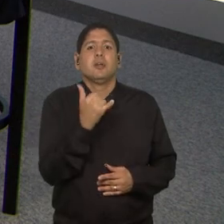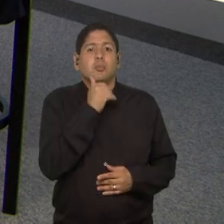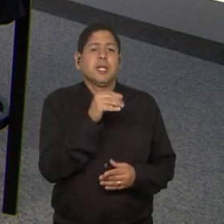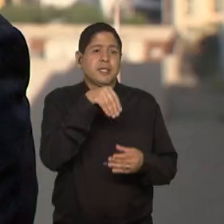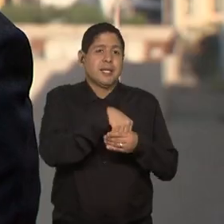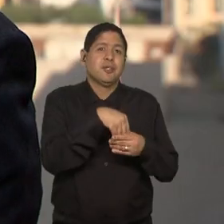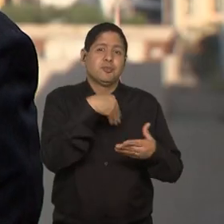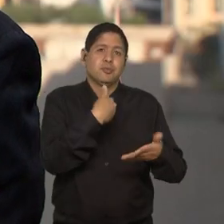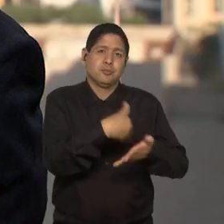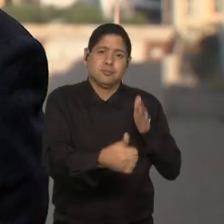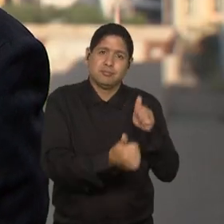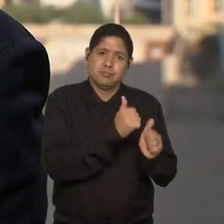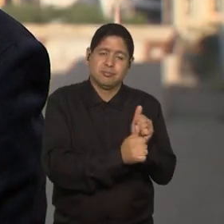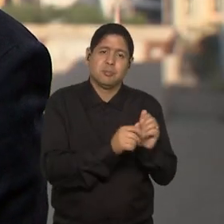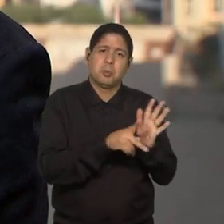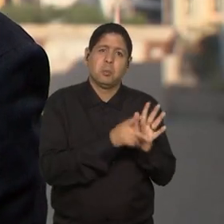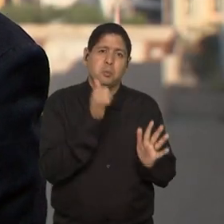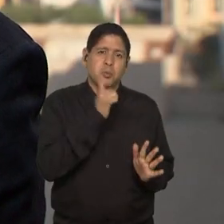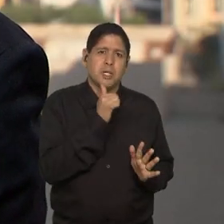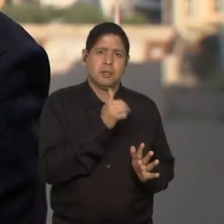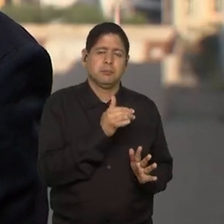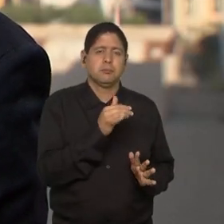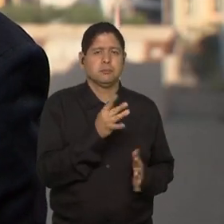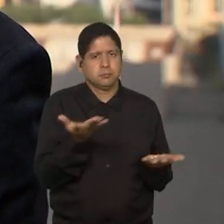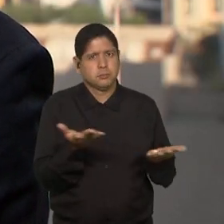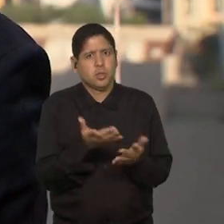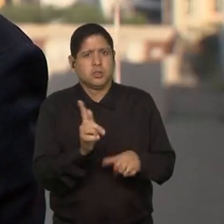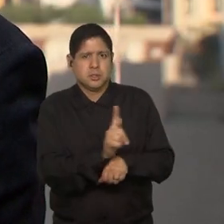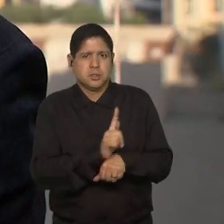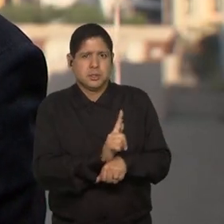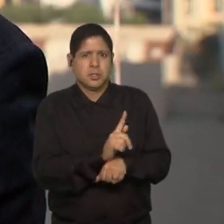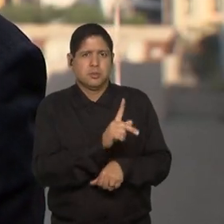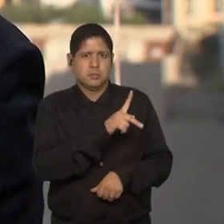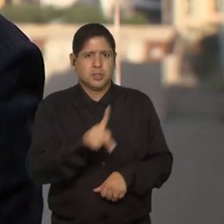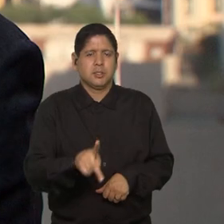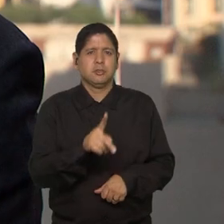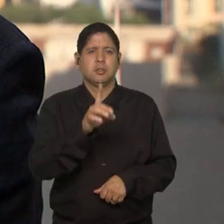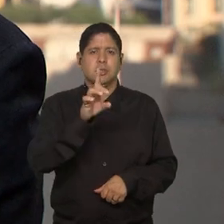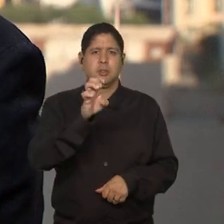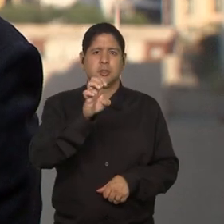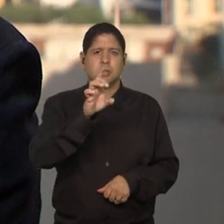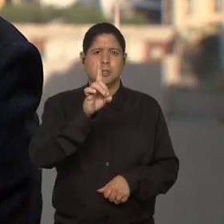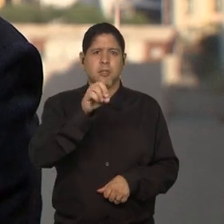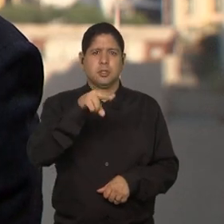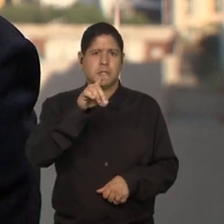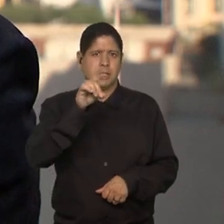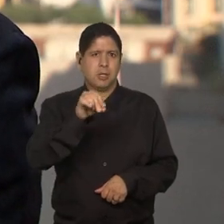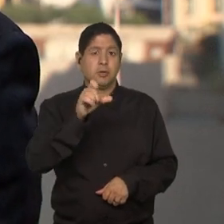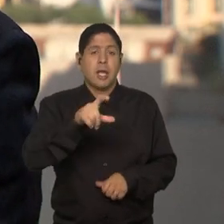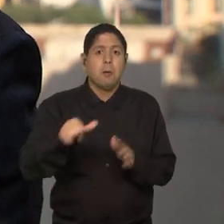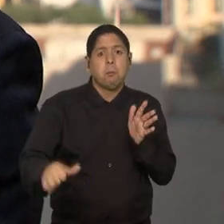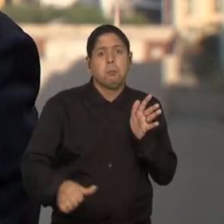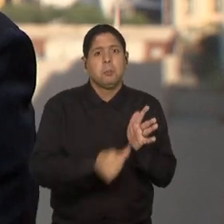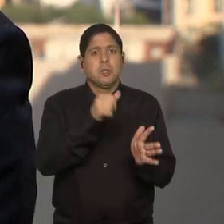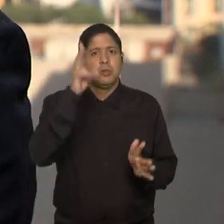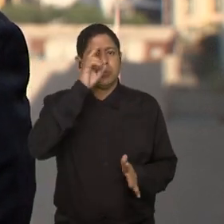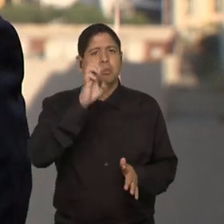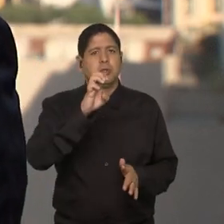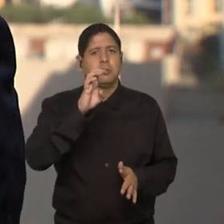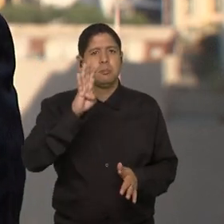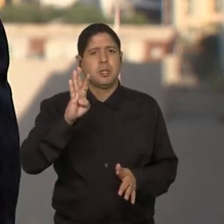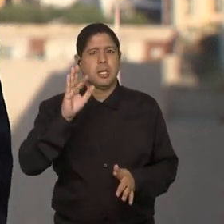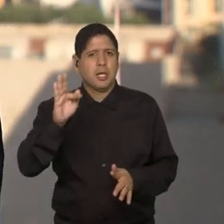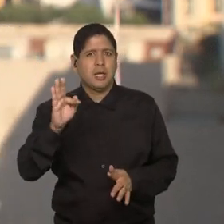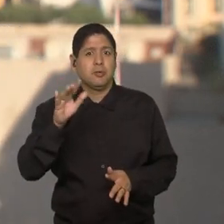no futebol. Essa gestão atual, a gestão do presidente Edinaldo, foi a primeira da história da CBF a nomear